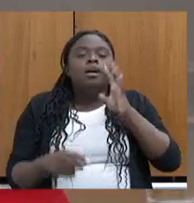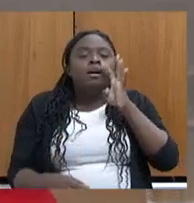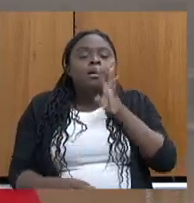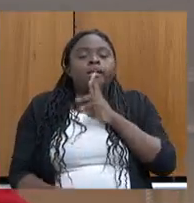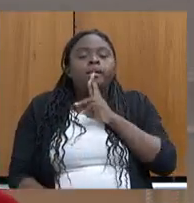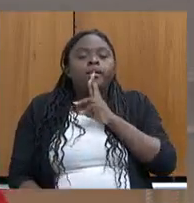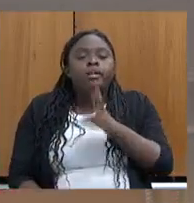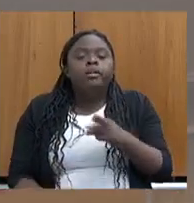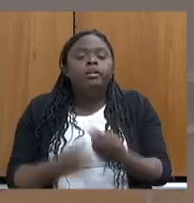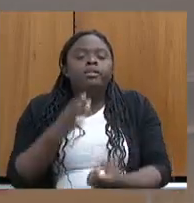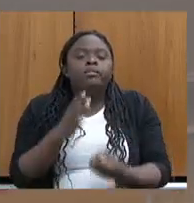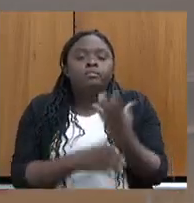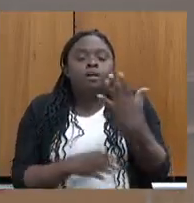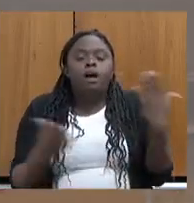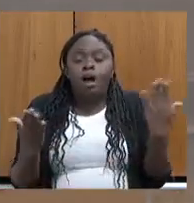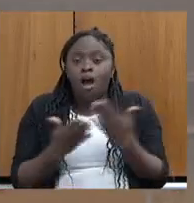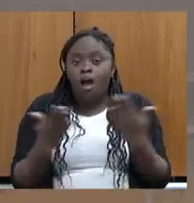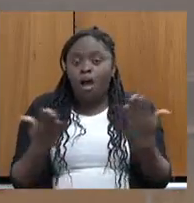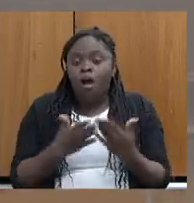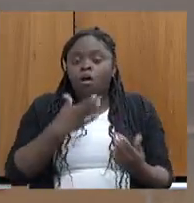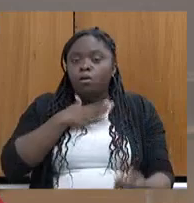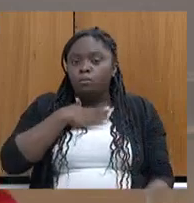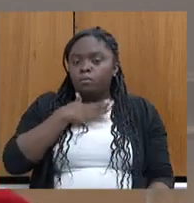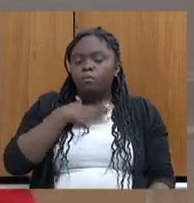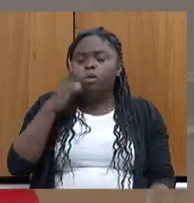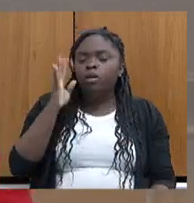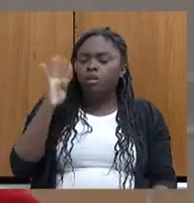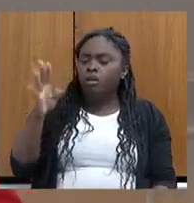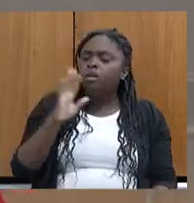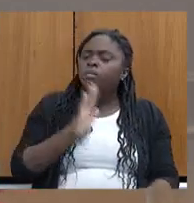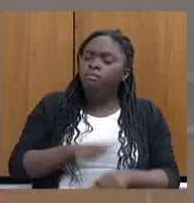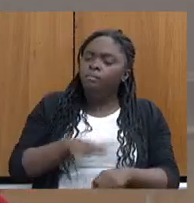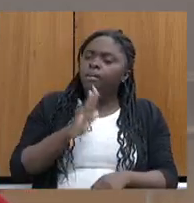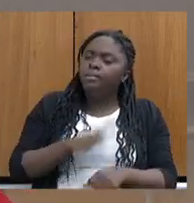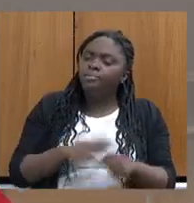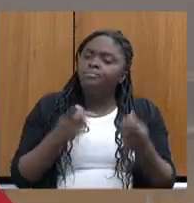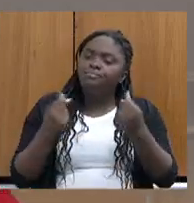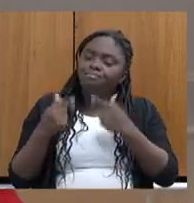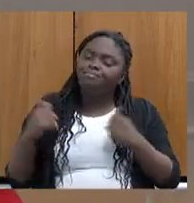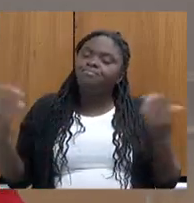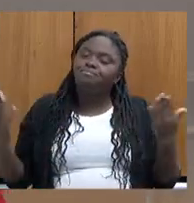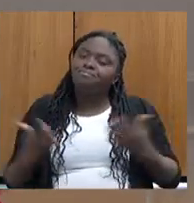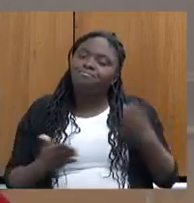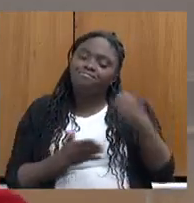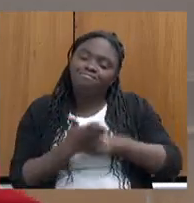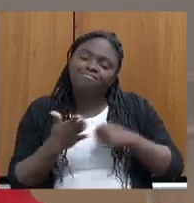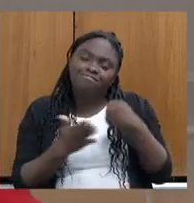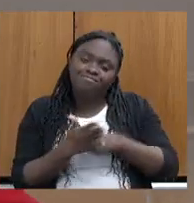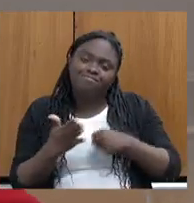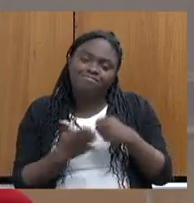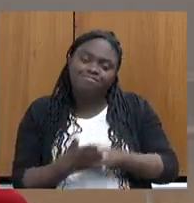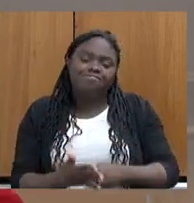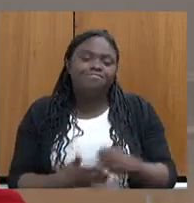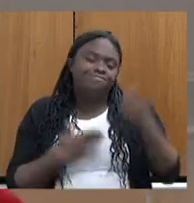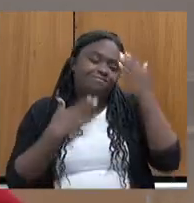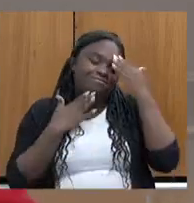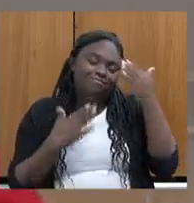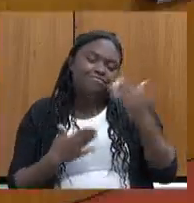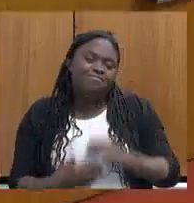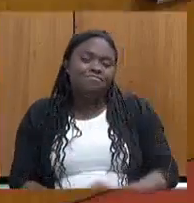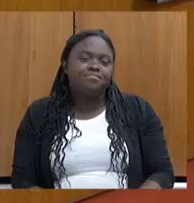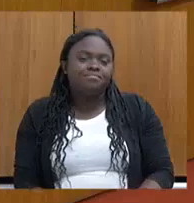Agora, o meu sonho é ter mais recursos mesmo, mas agora eu vou batalhar muito para isso. Então, vamos lá. Muito obrigada.